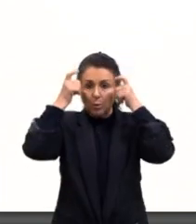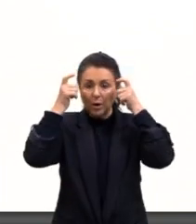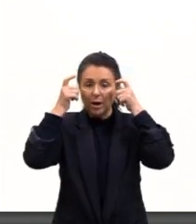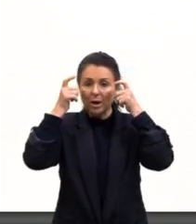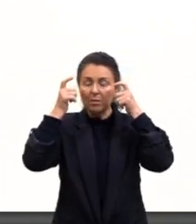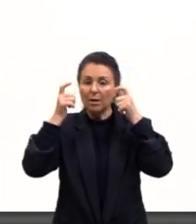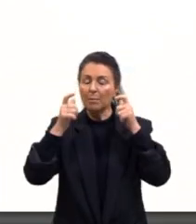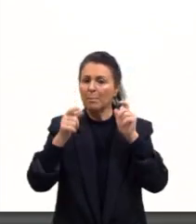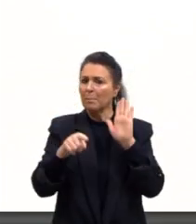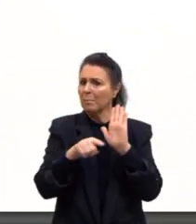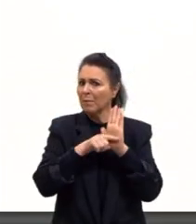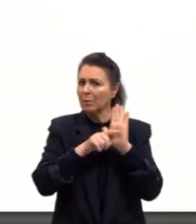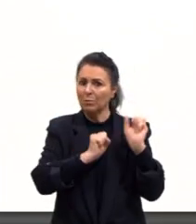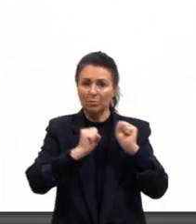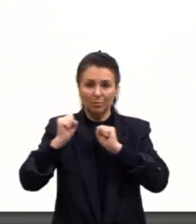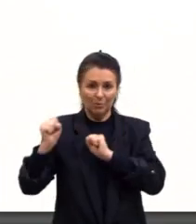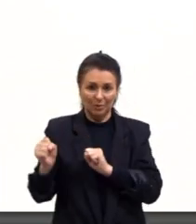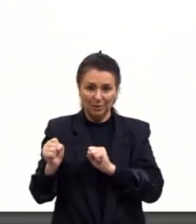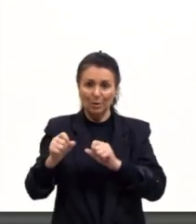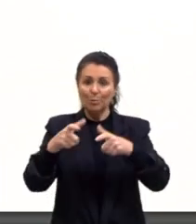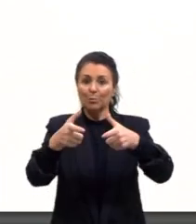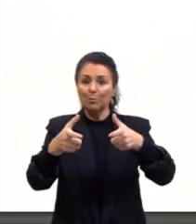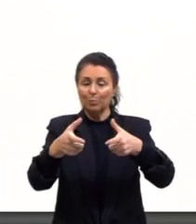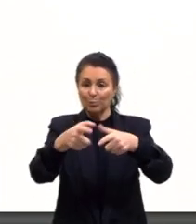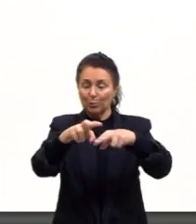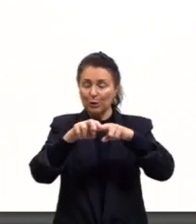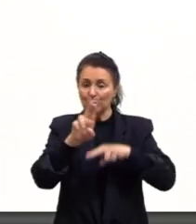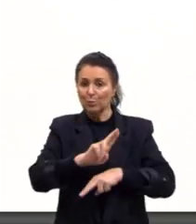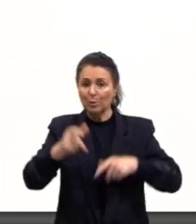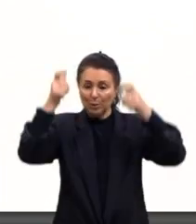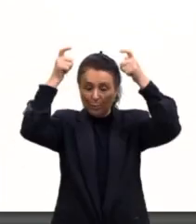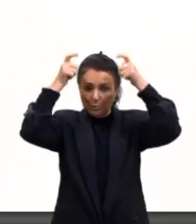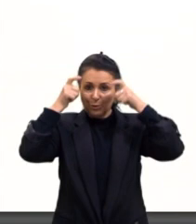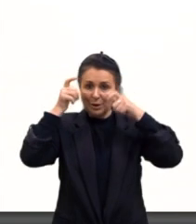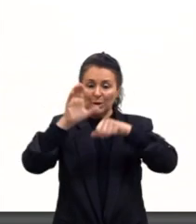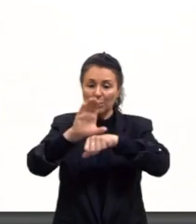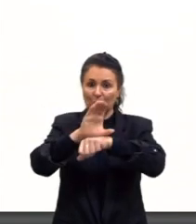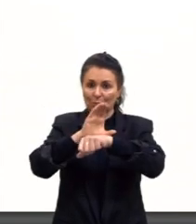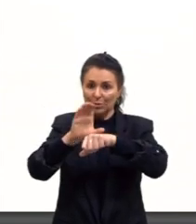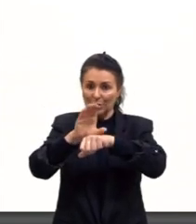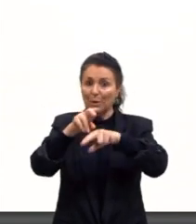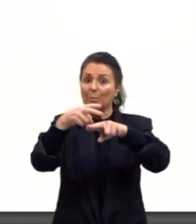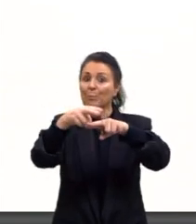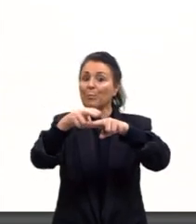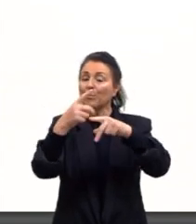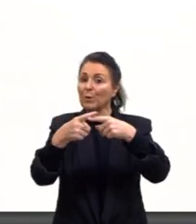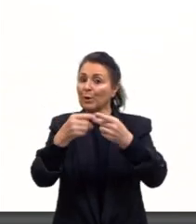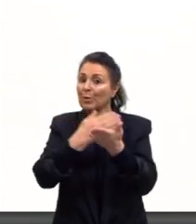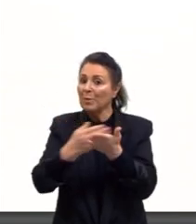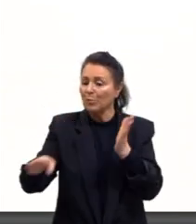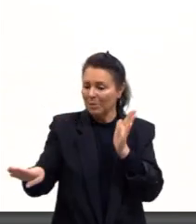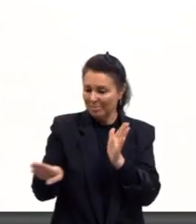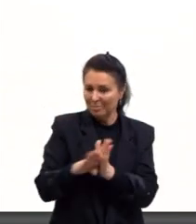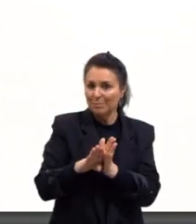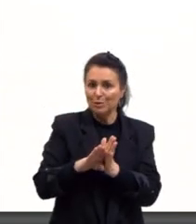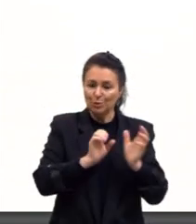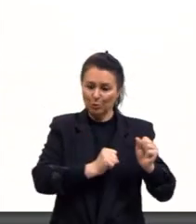menos poderes, também se chama uma monarquia constitucional, porque eles colocam limites a esse poder absoluto do rei.